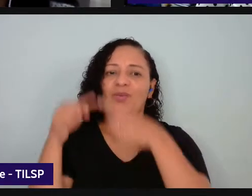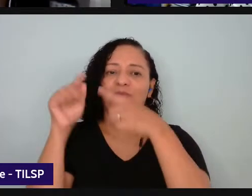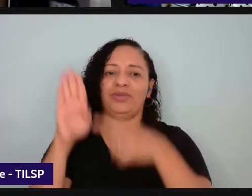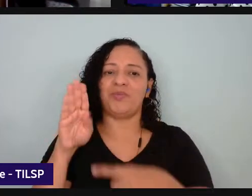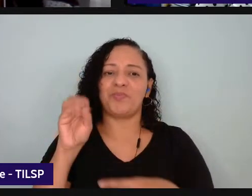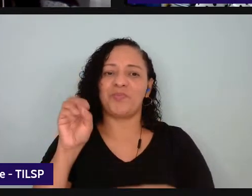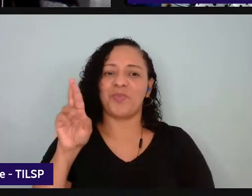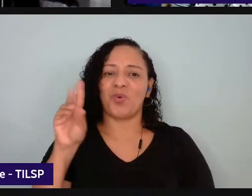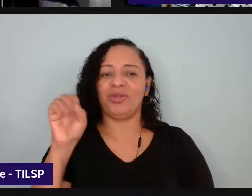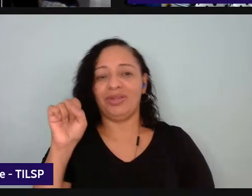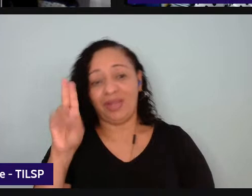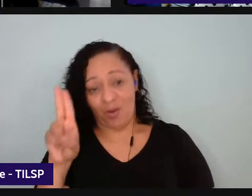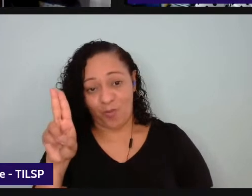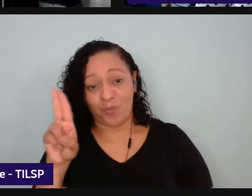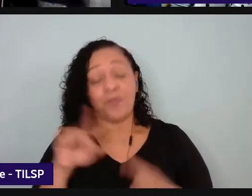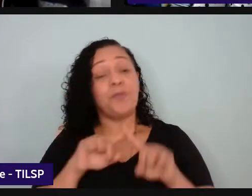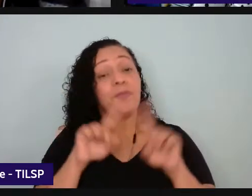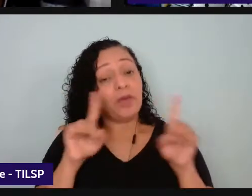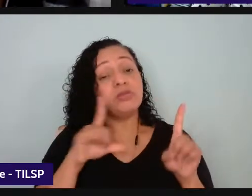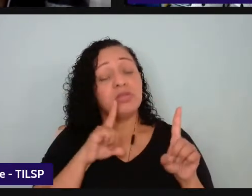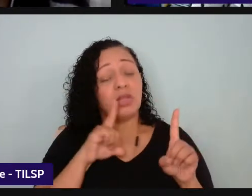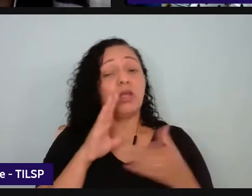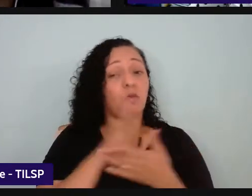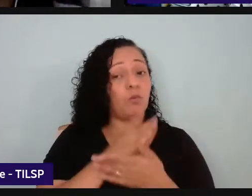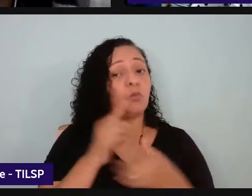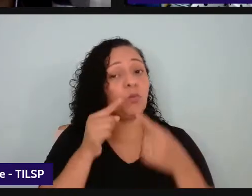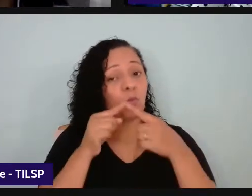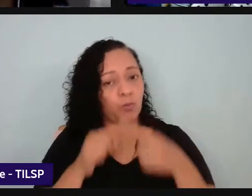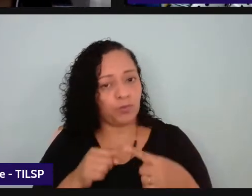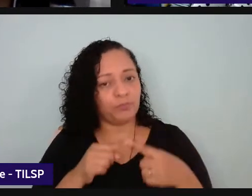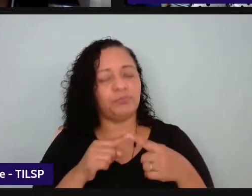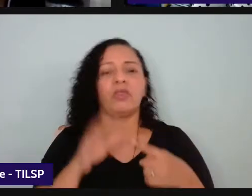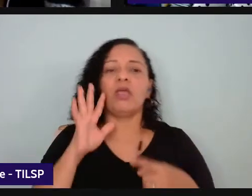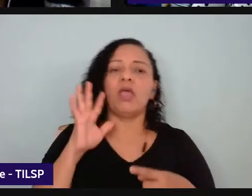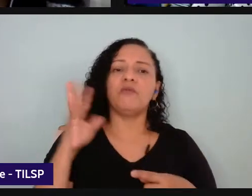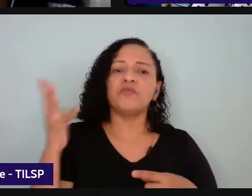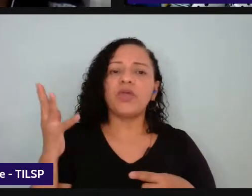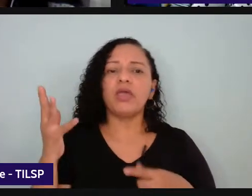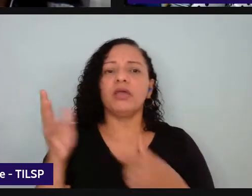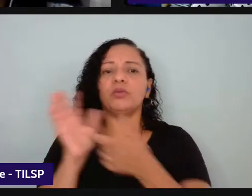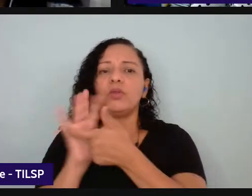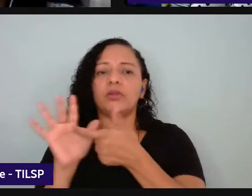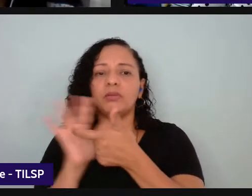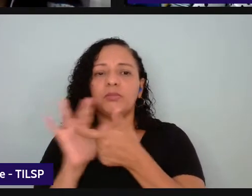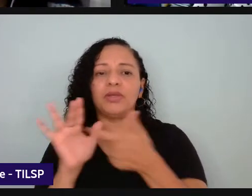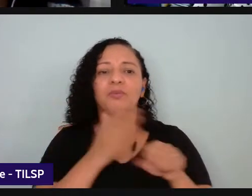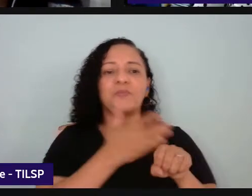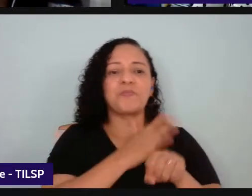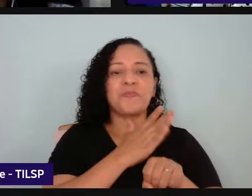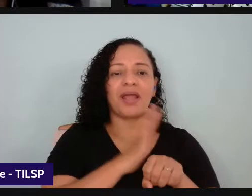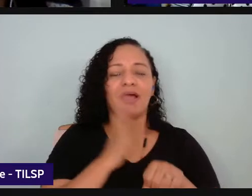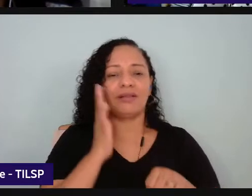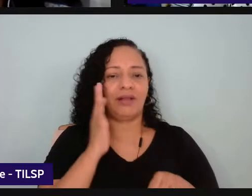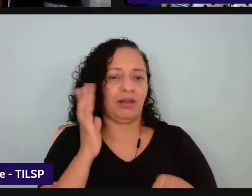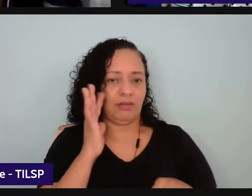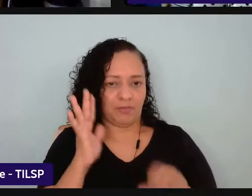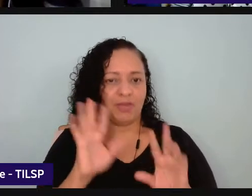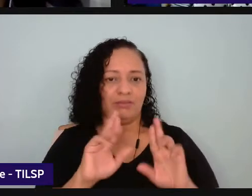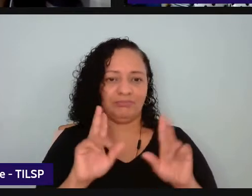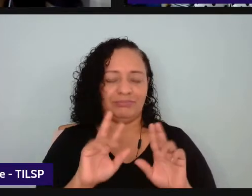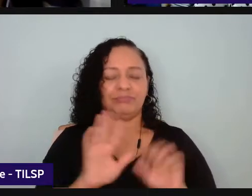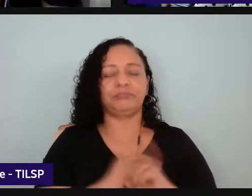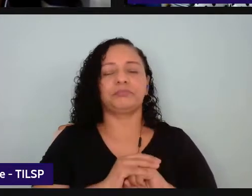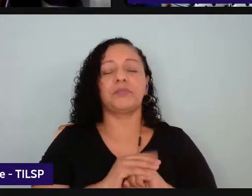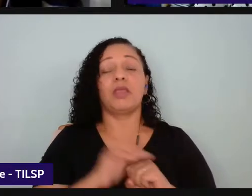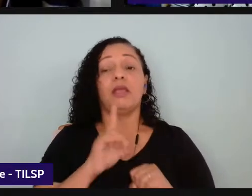e com relação a eventos de letramento e prática de letramento o evento de letramento são